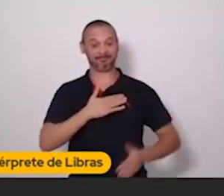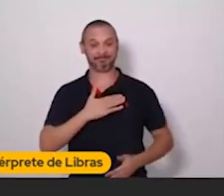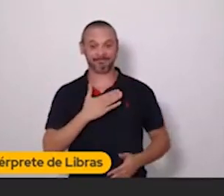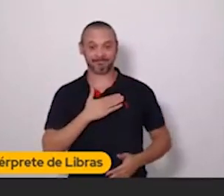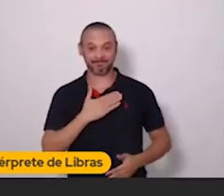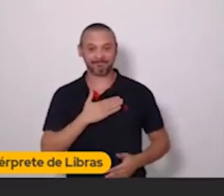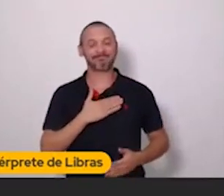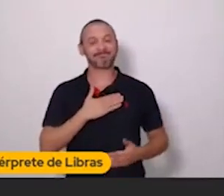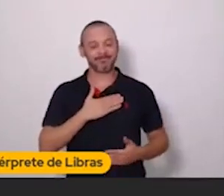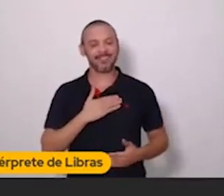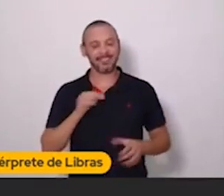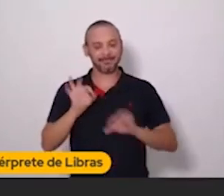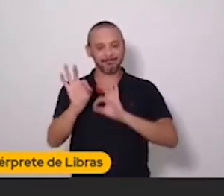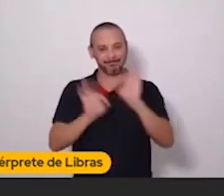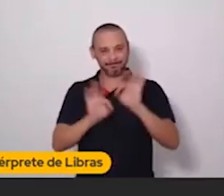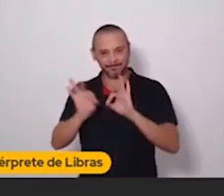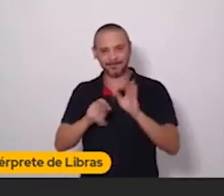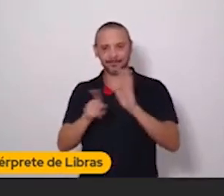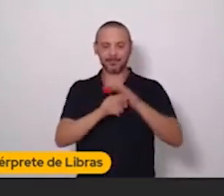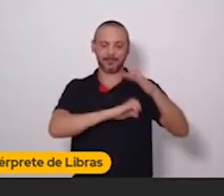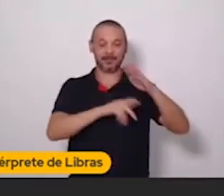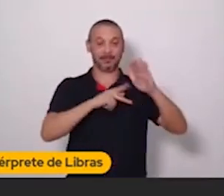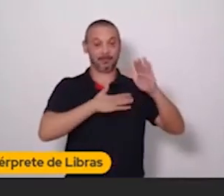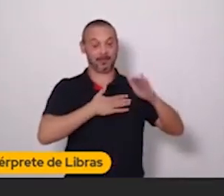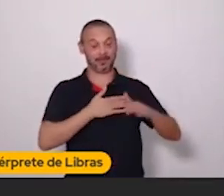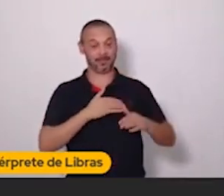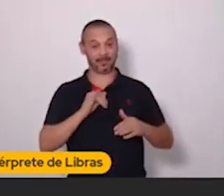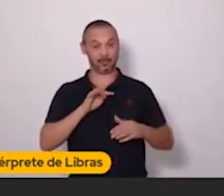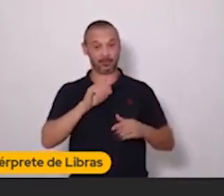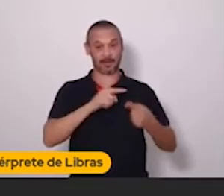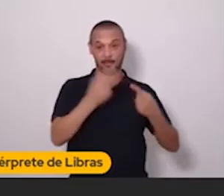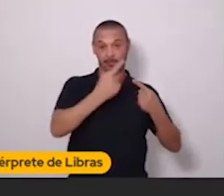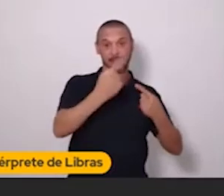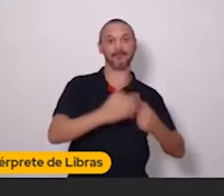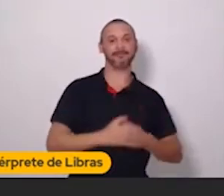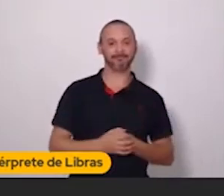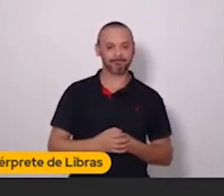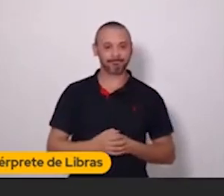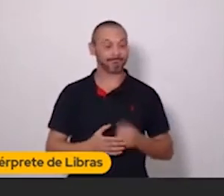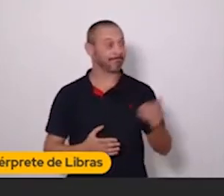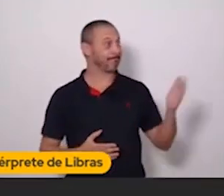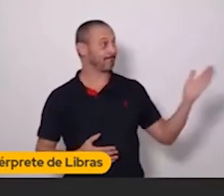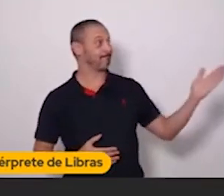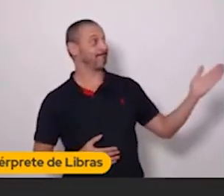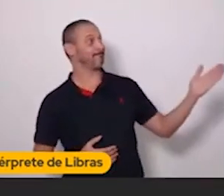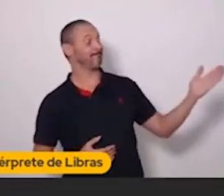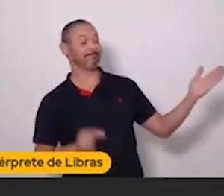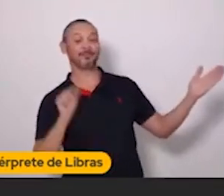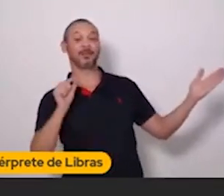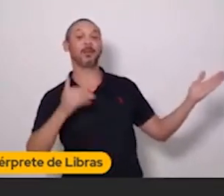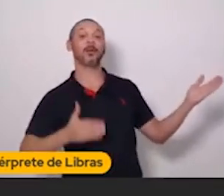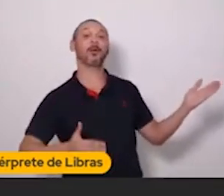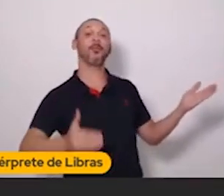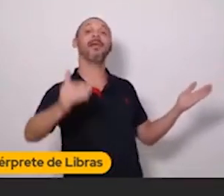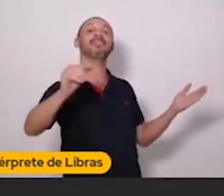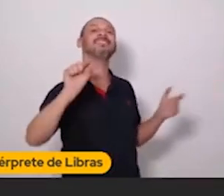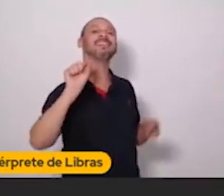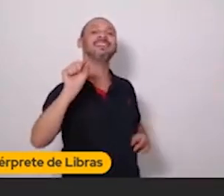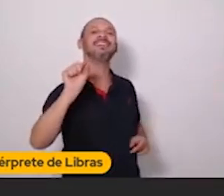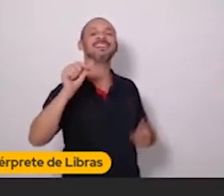Coolmers eu validei através da minha outra empresa, Illustrali. Bom, para começar, para introduzir toda